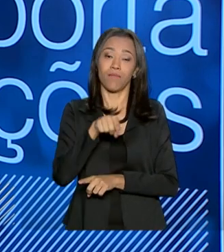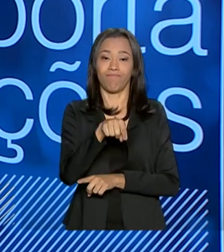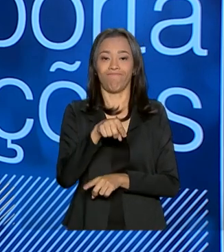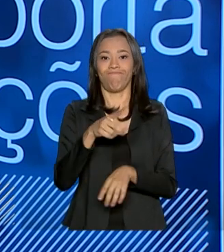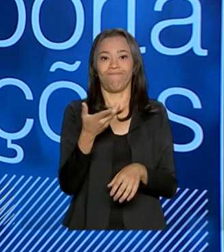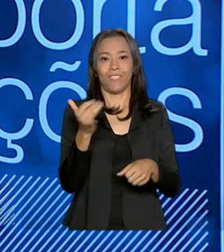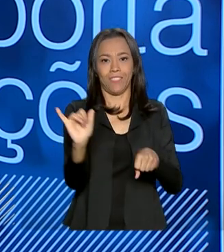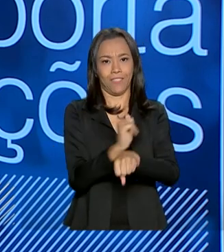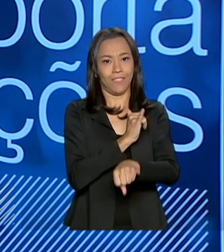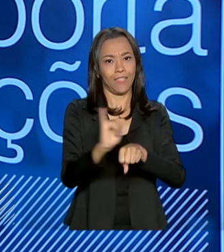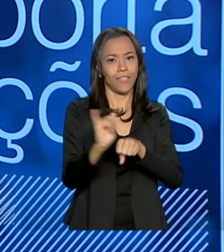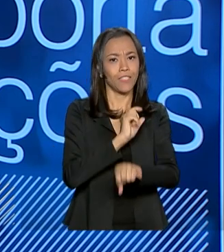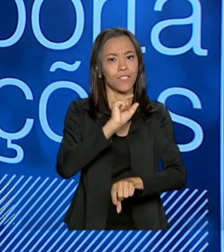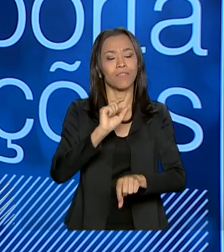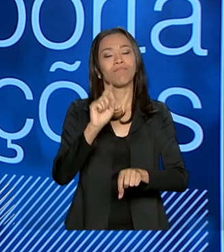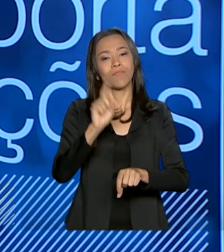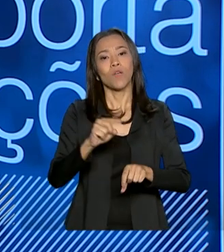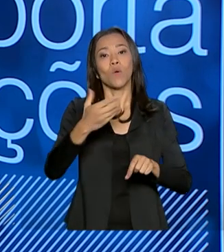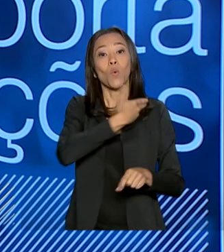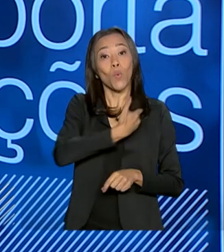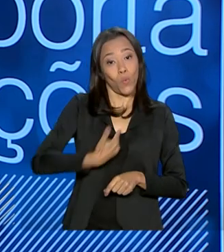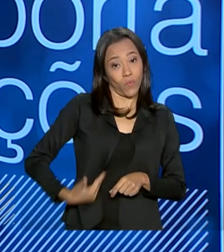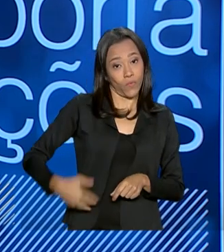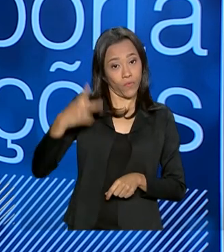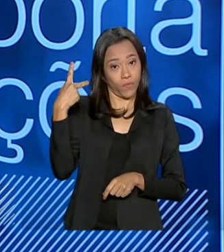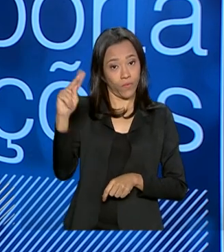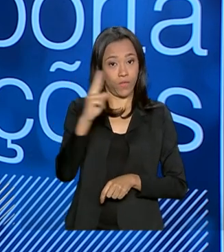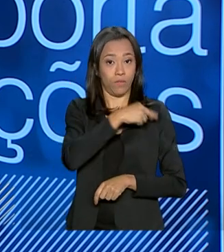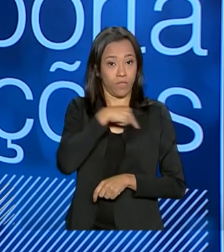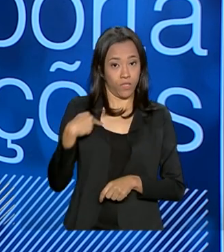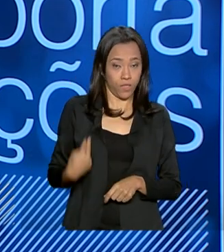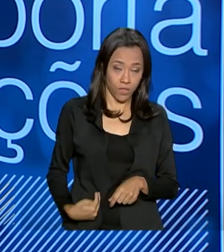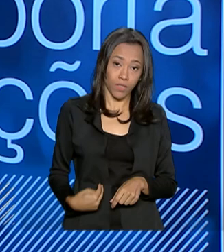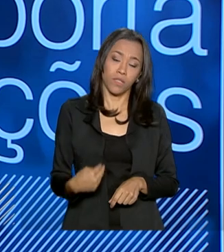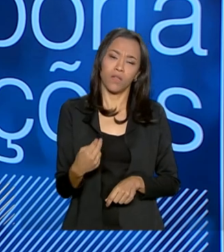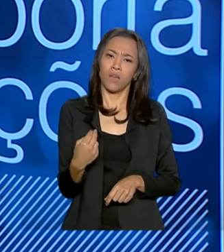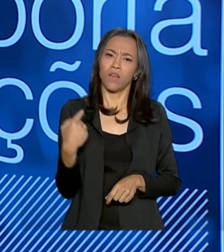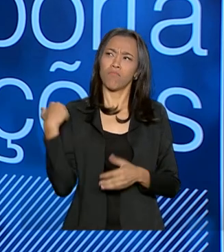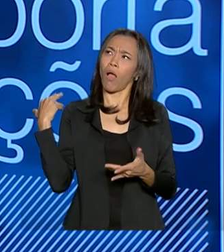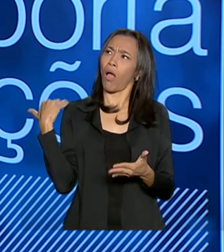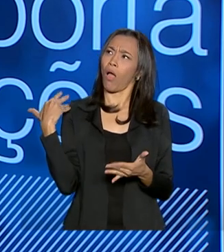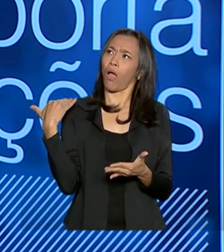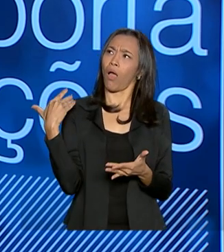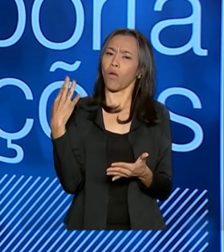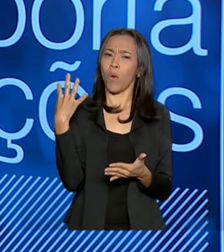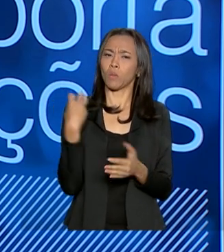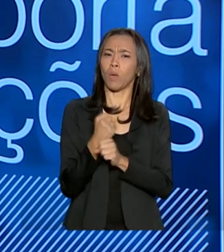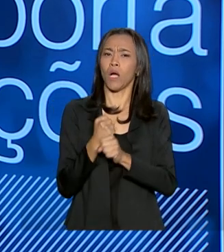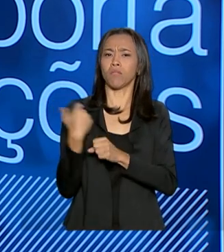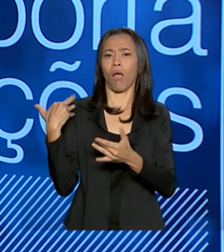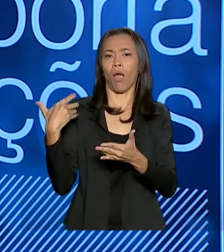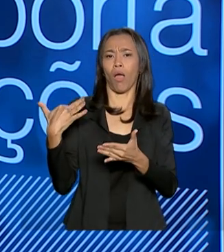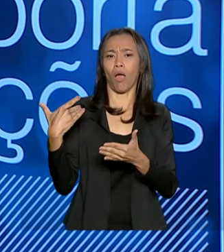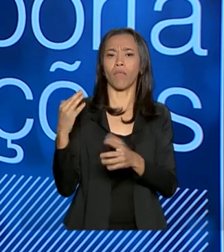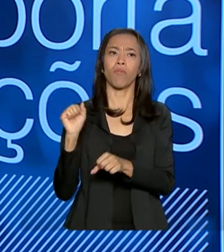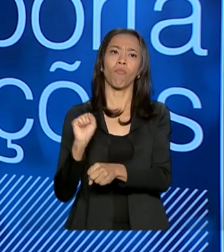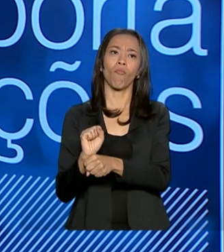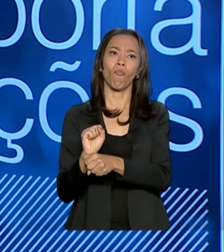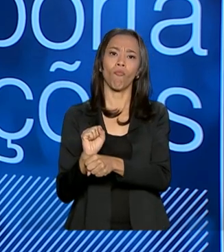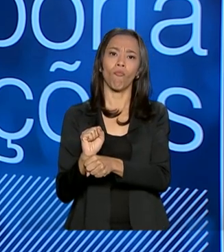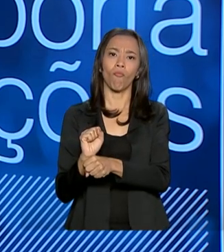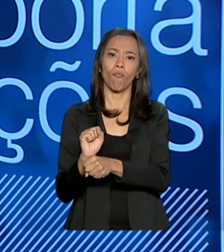de ligação com o governo chinês, ele tinha ficado aí ao longo dos últimos quatro anos sem ser acionado.